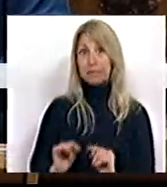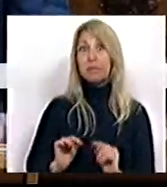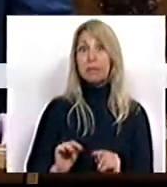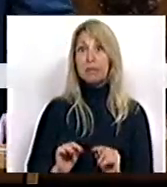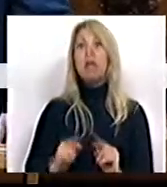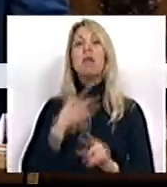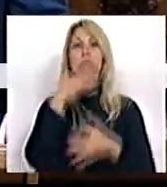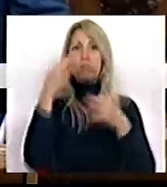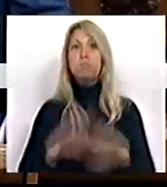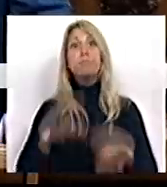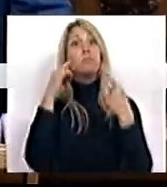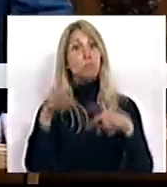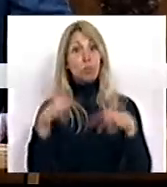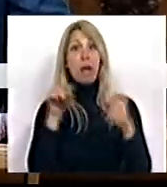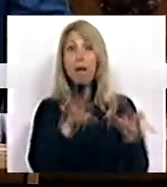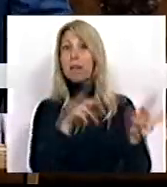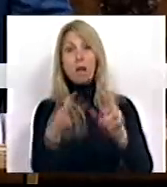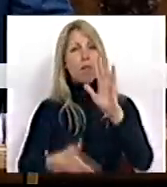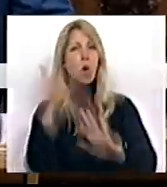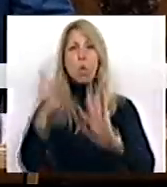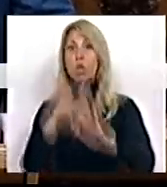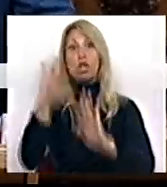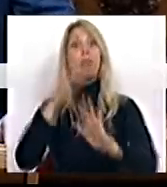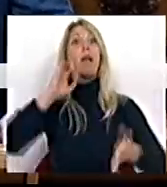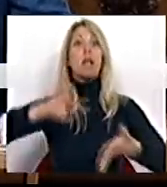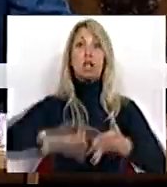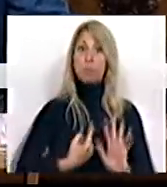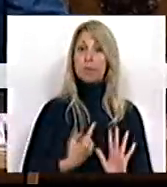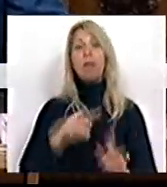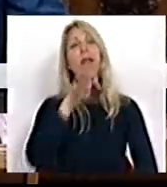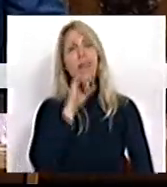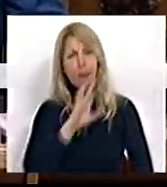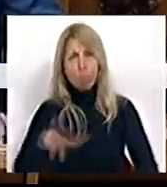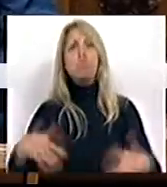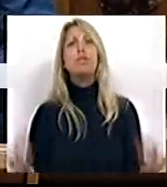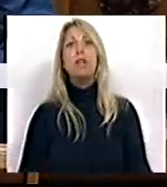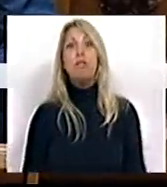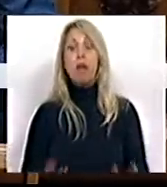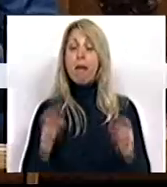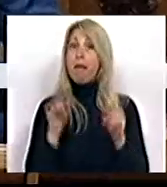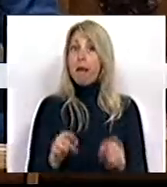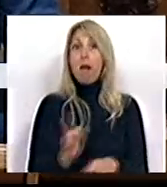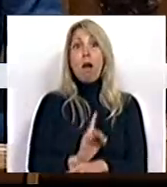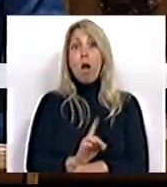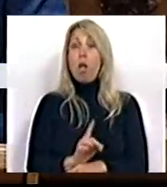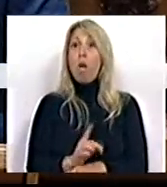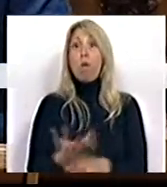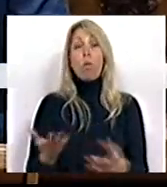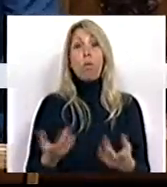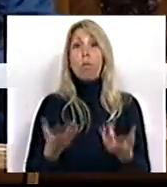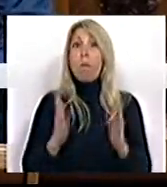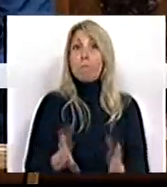confirmou que essa alternativa é urgente, é indispensável e é possível. Ela passa desde logo pela necessidade